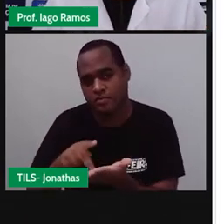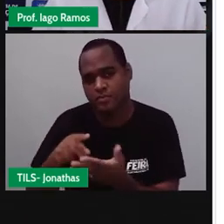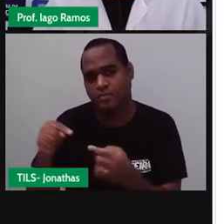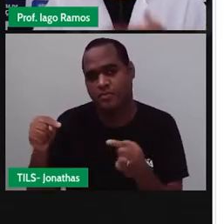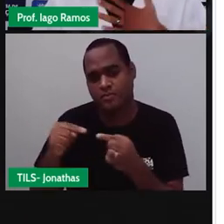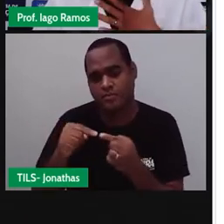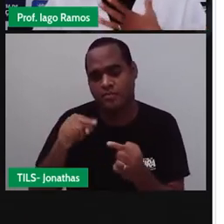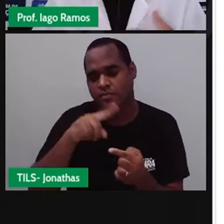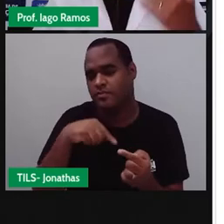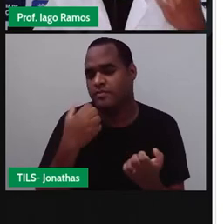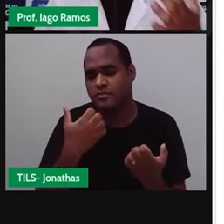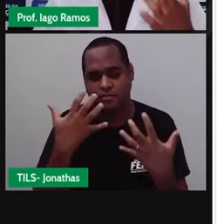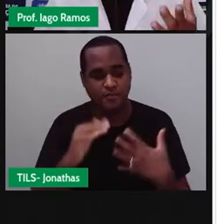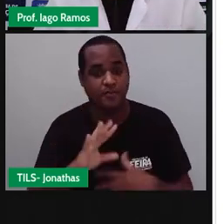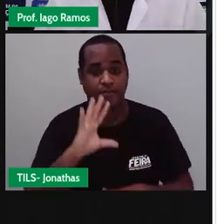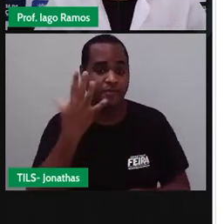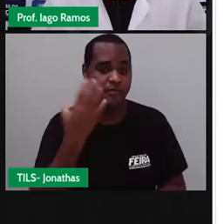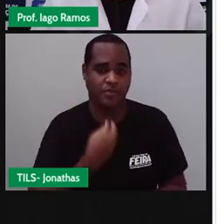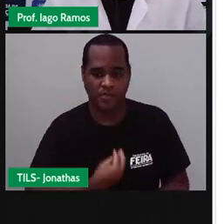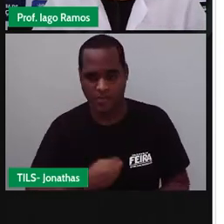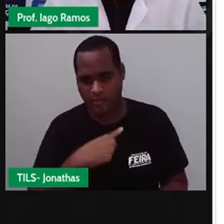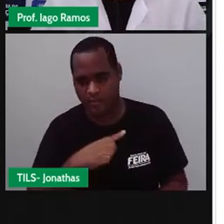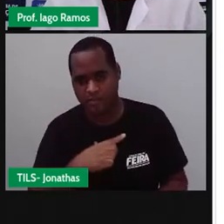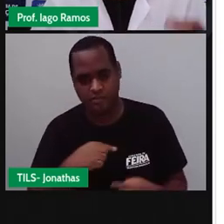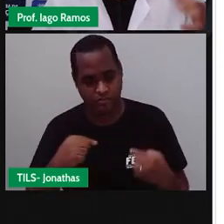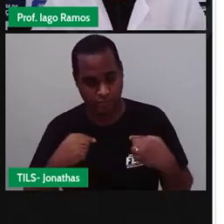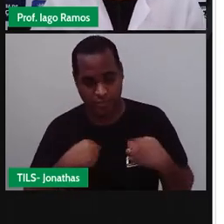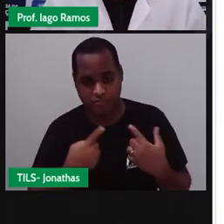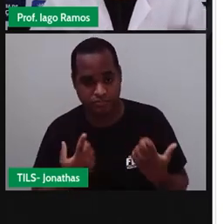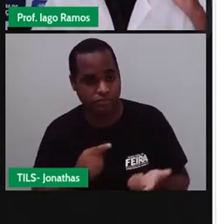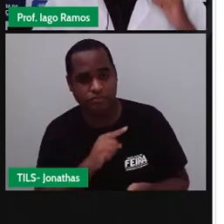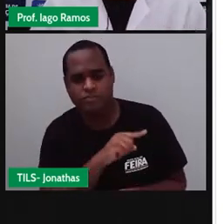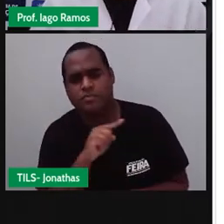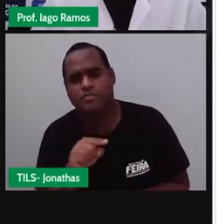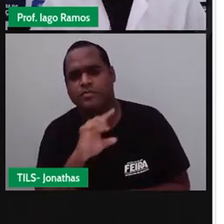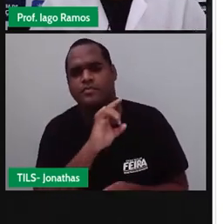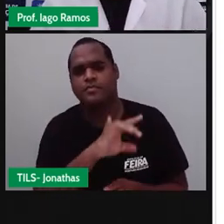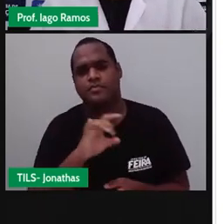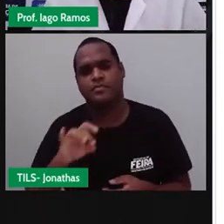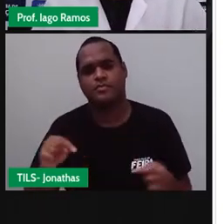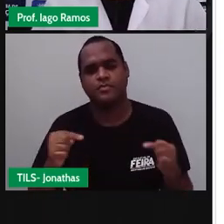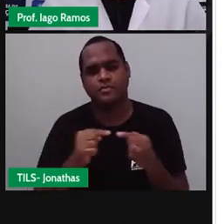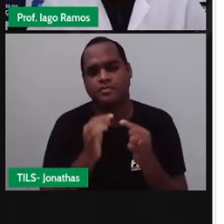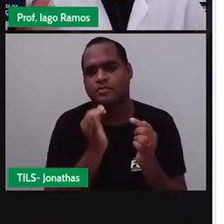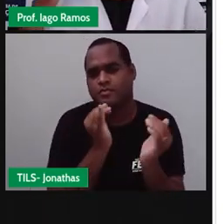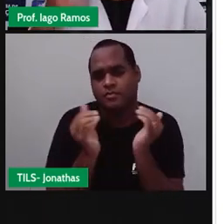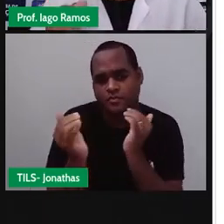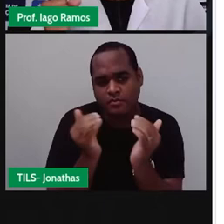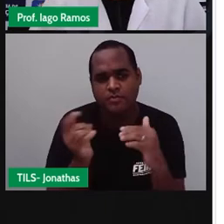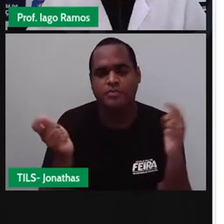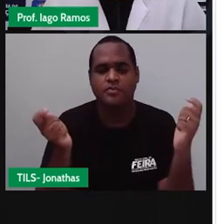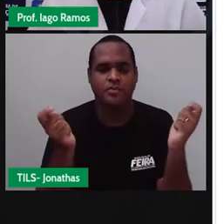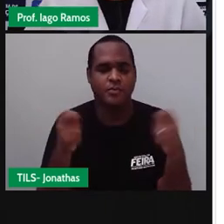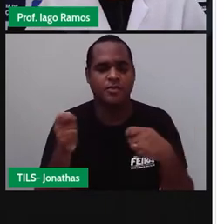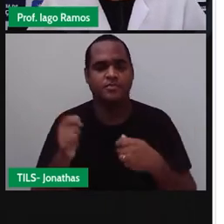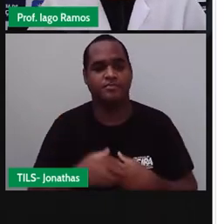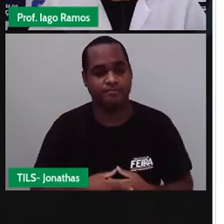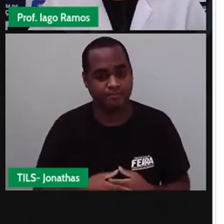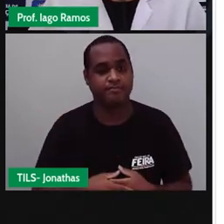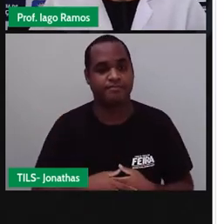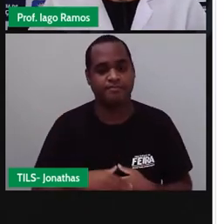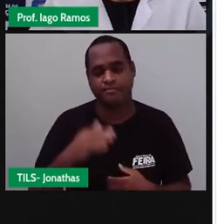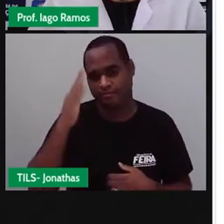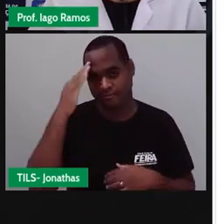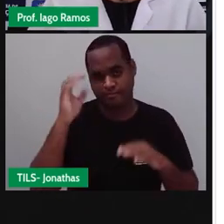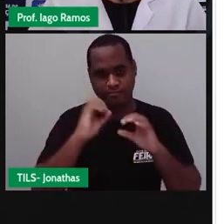aconteçam comigo ou com você, tá bom? Então essa aí é uma situaçãozinha hipotética, mas vai nos ajudar a entender